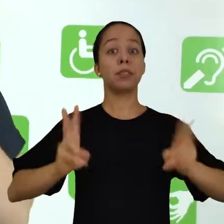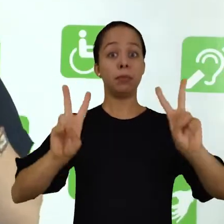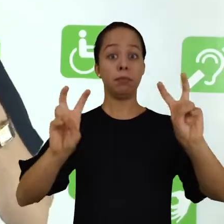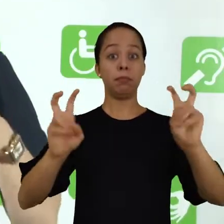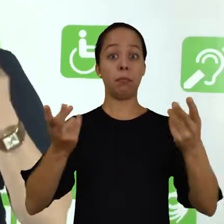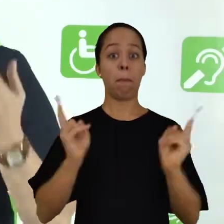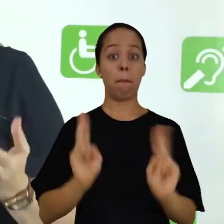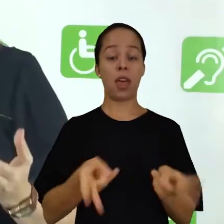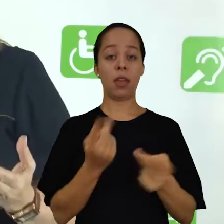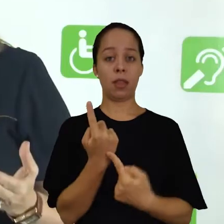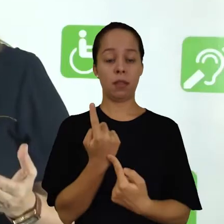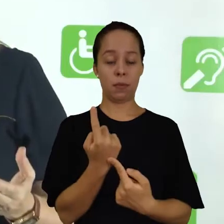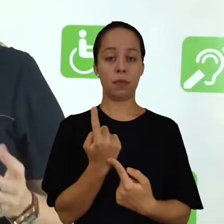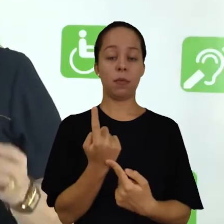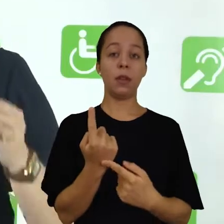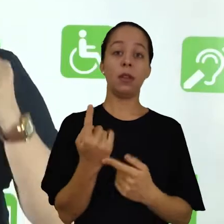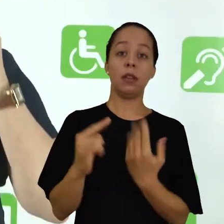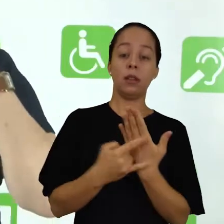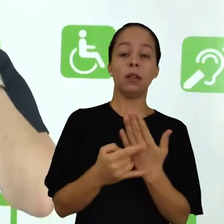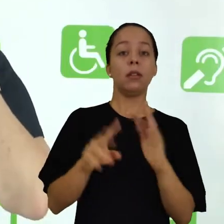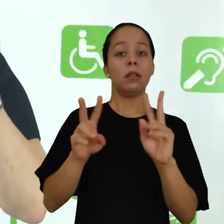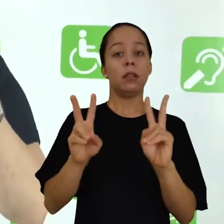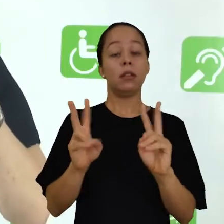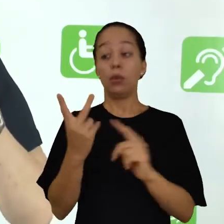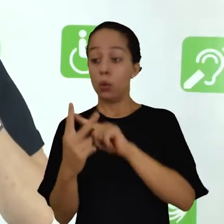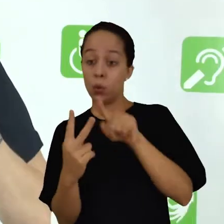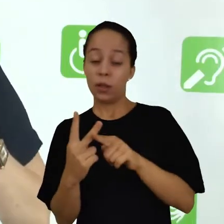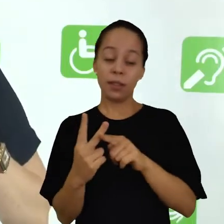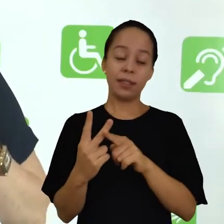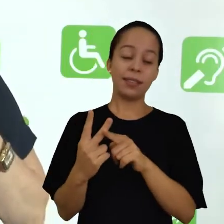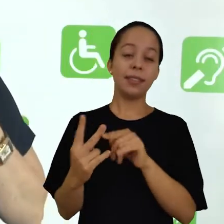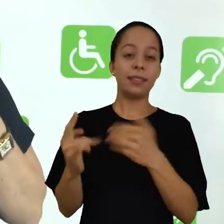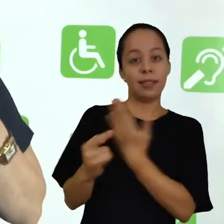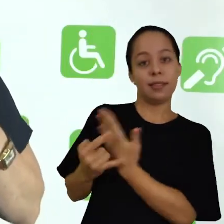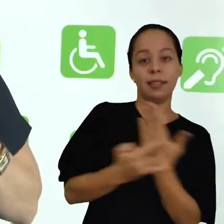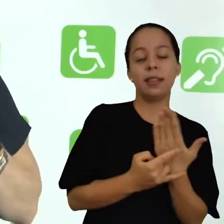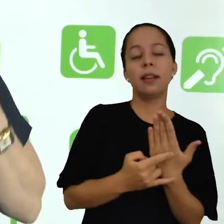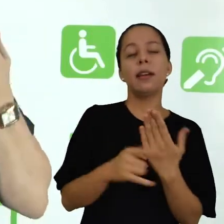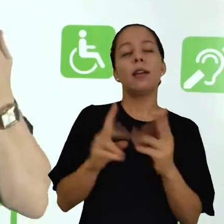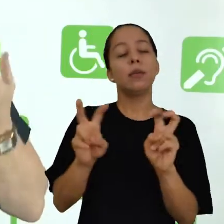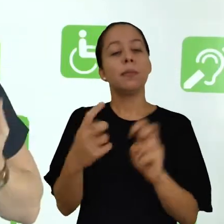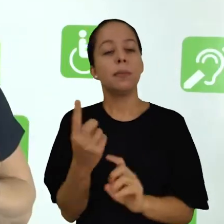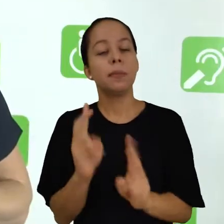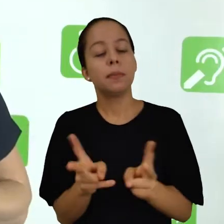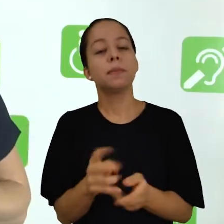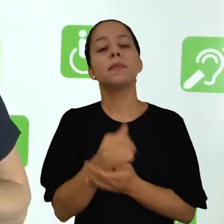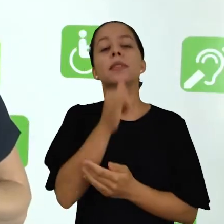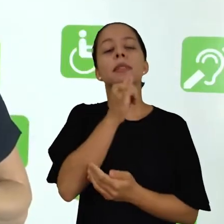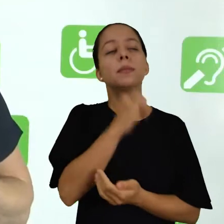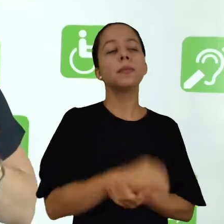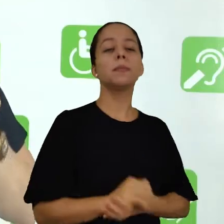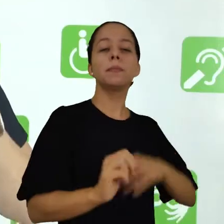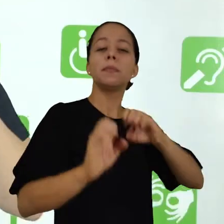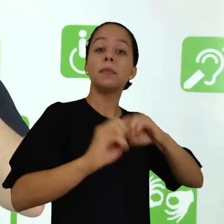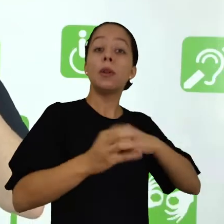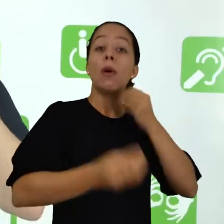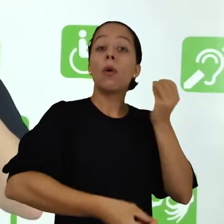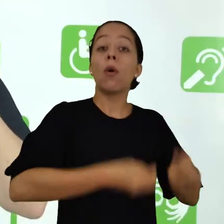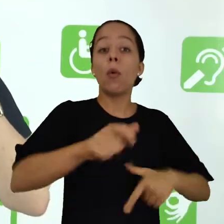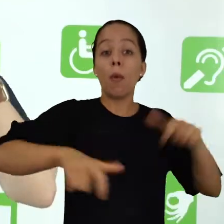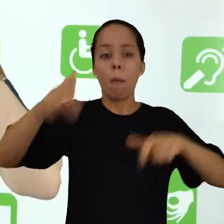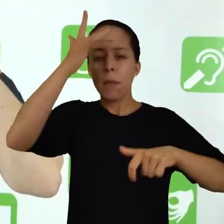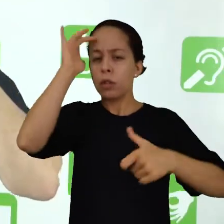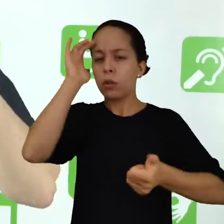Imaginemos o seguinte tópico, o treinamento dos atletas para uma Copa Mundial de Futebol. duas